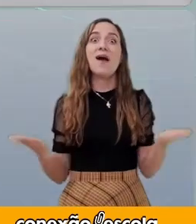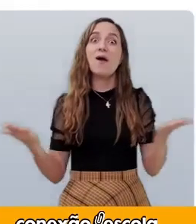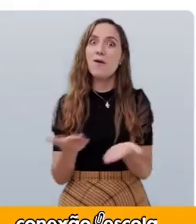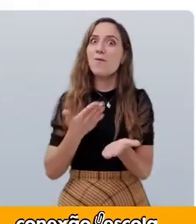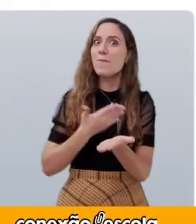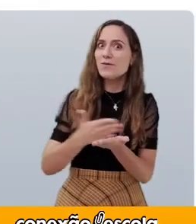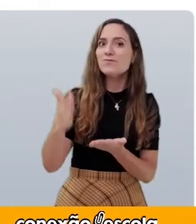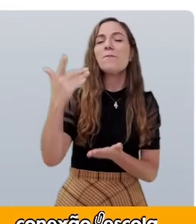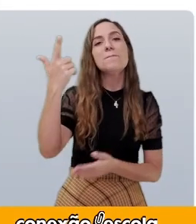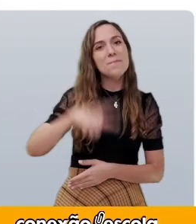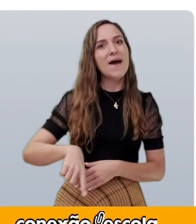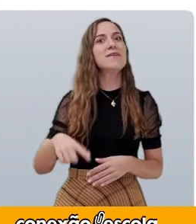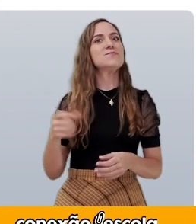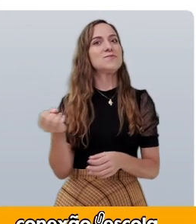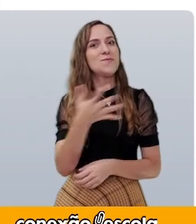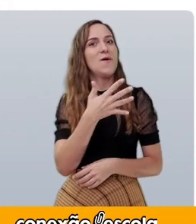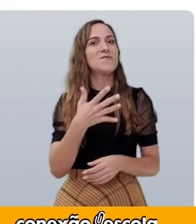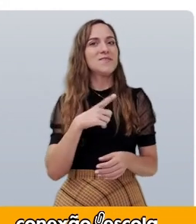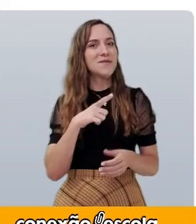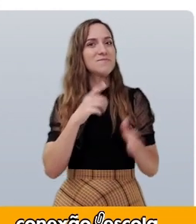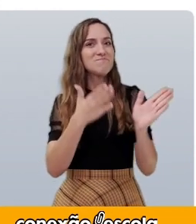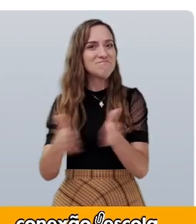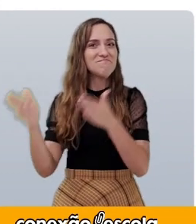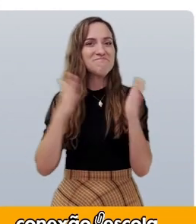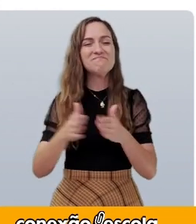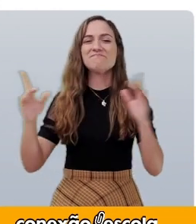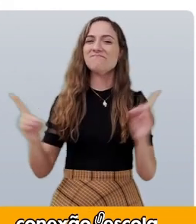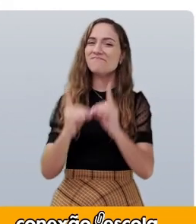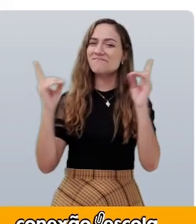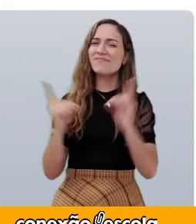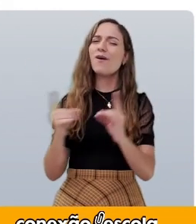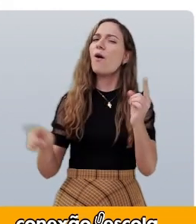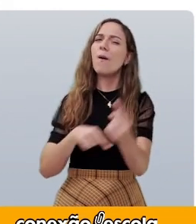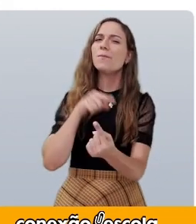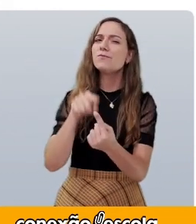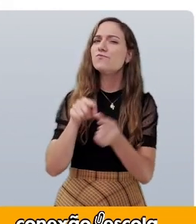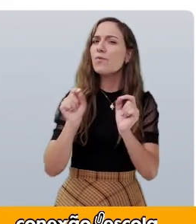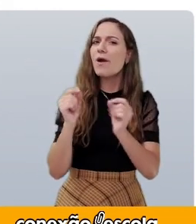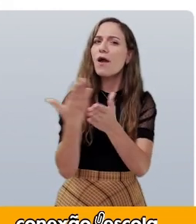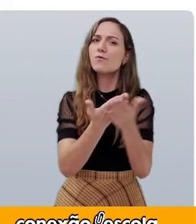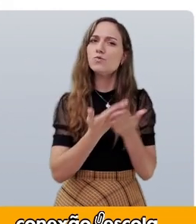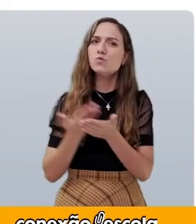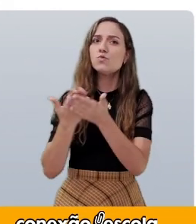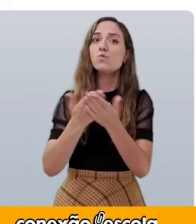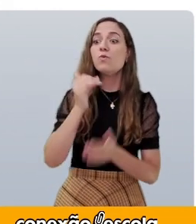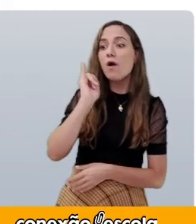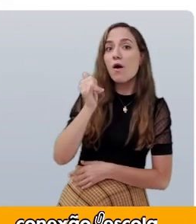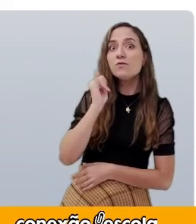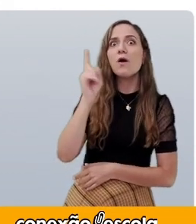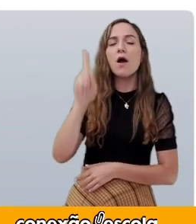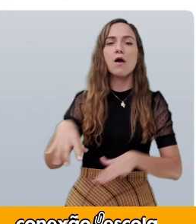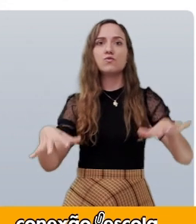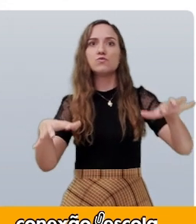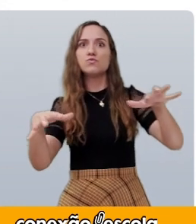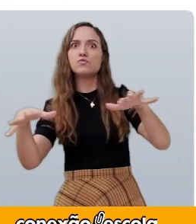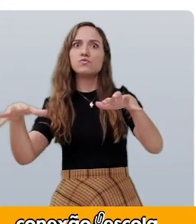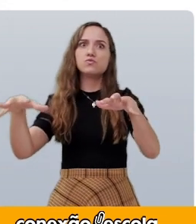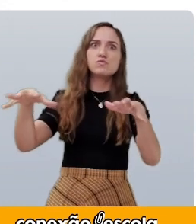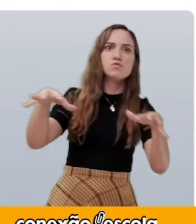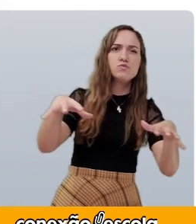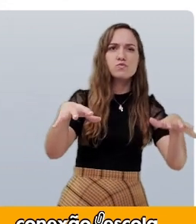Iniciaremos mais uma sequência didática que tem como objetivo o estudo de contos de assombração.